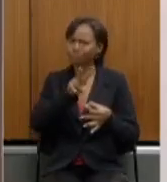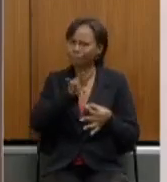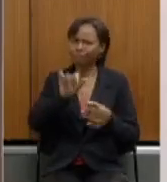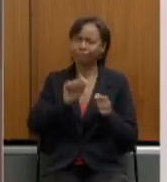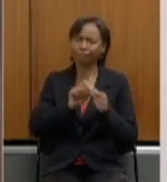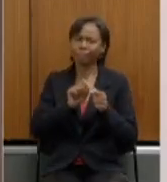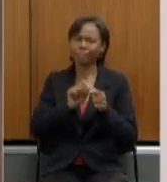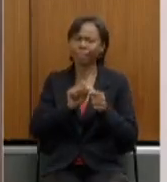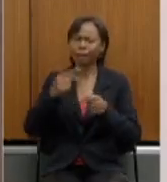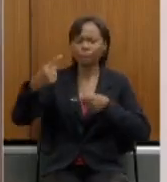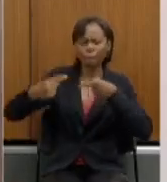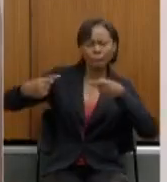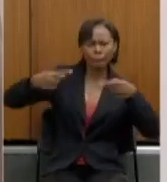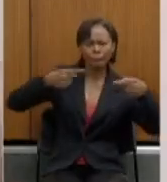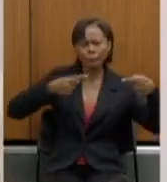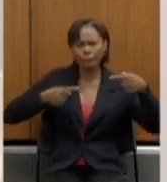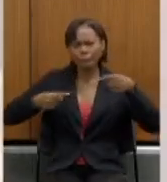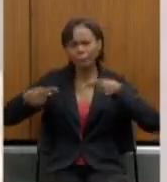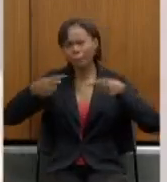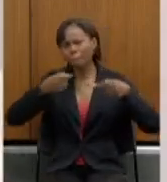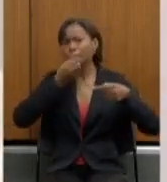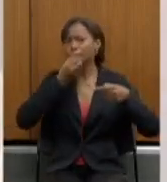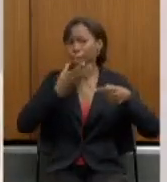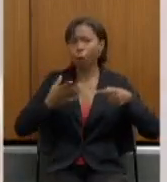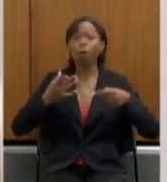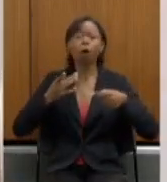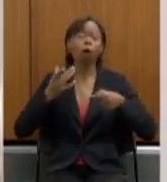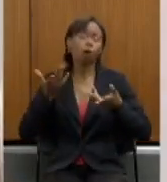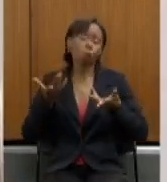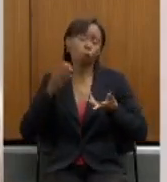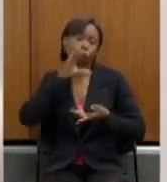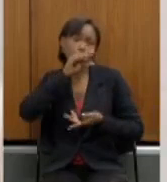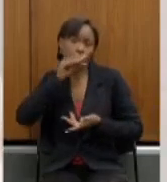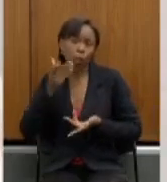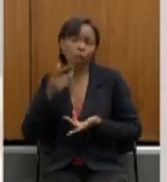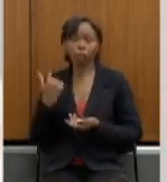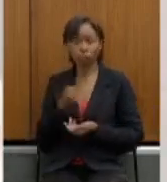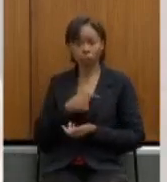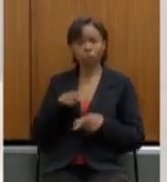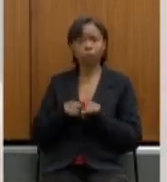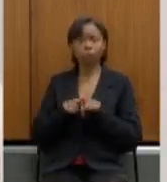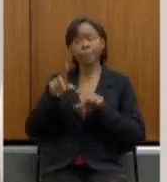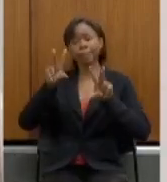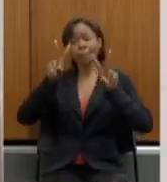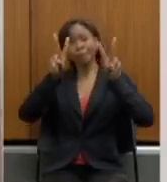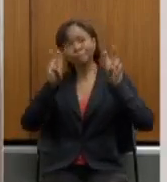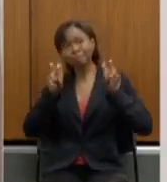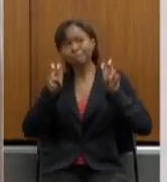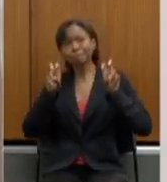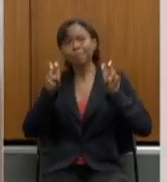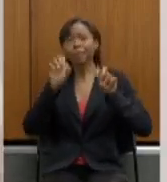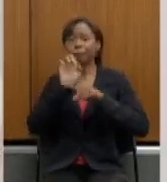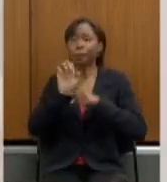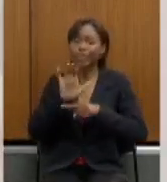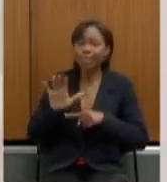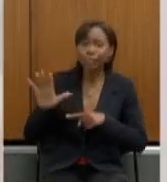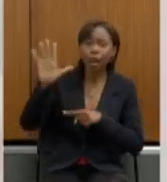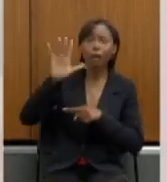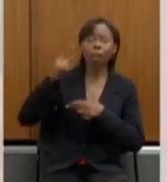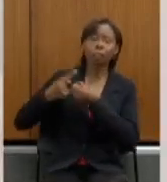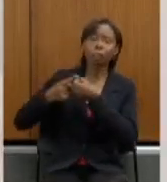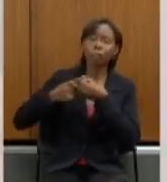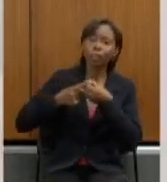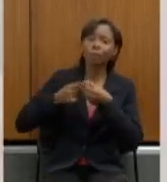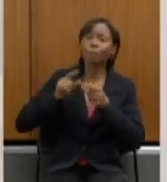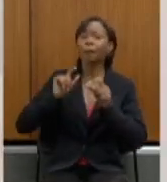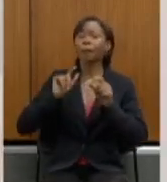e que nós conseguiremos avançar nesses temas também nos estados e municípios para que a gente tenha uma previdência certa no futuro,